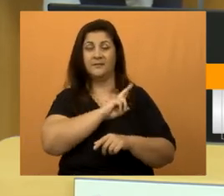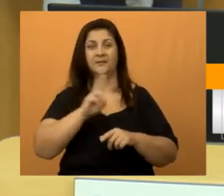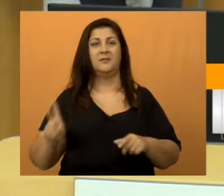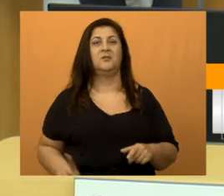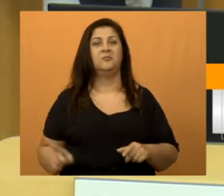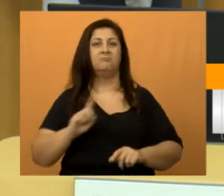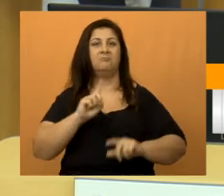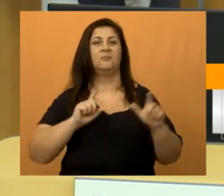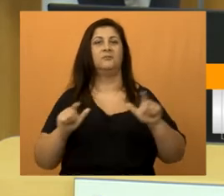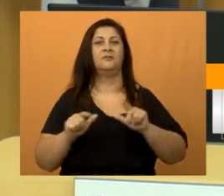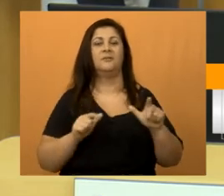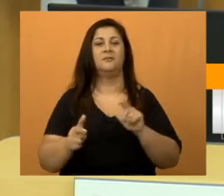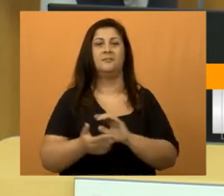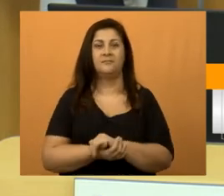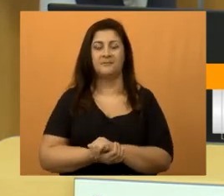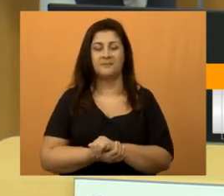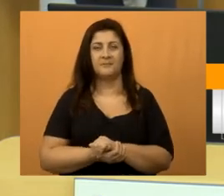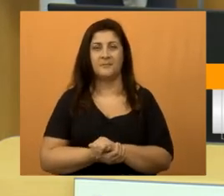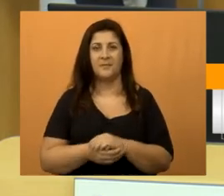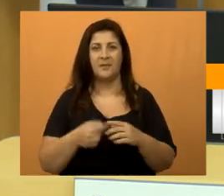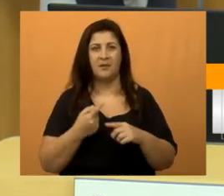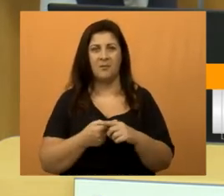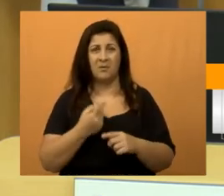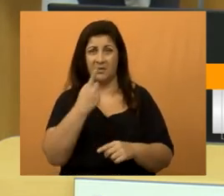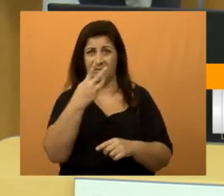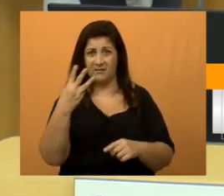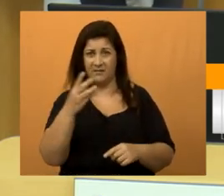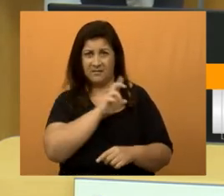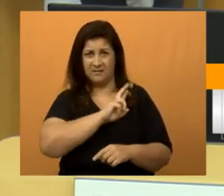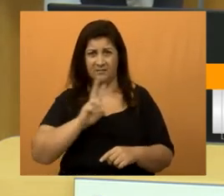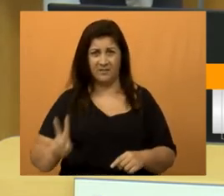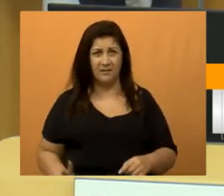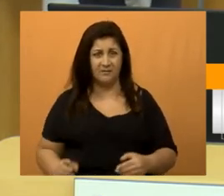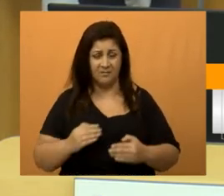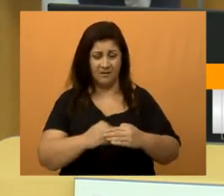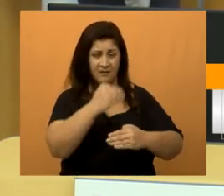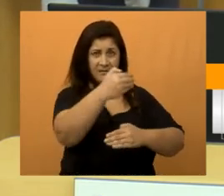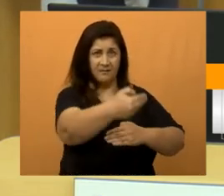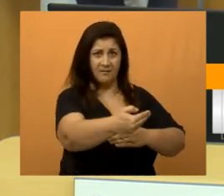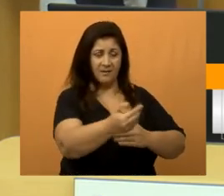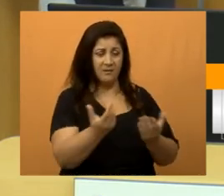Porque 13 vereadores, um matagal desse em frente à Câmara, fica difícil.